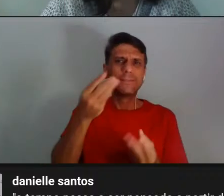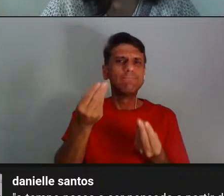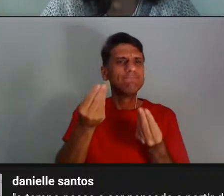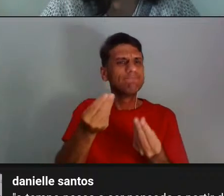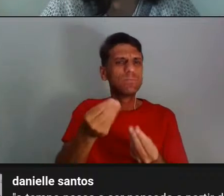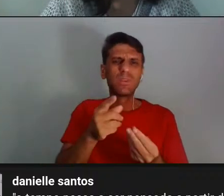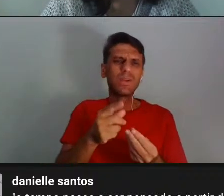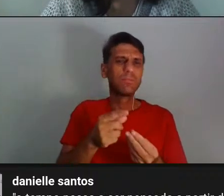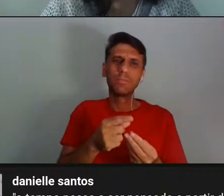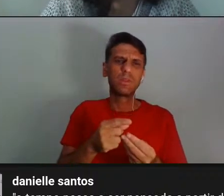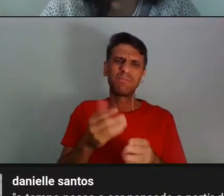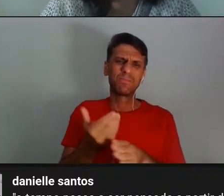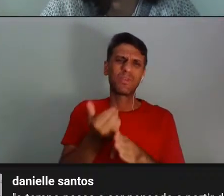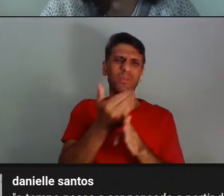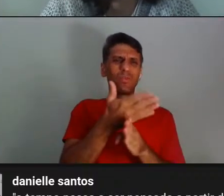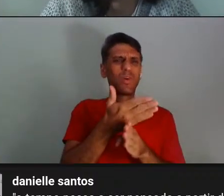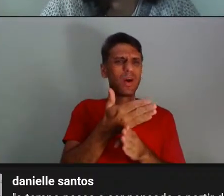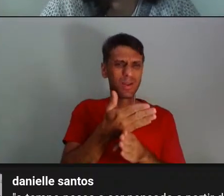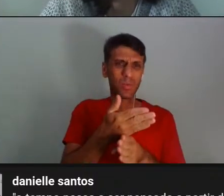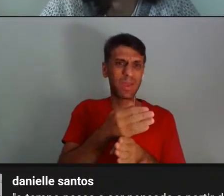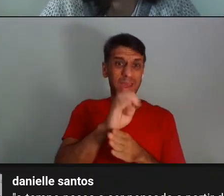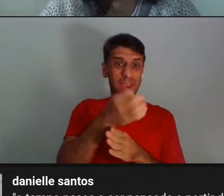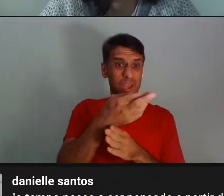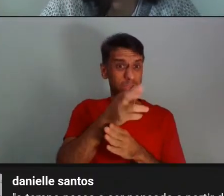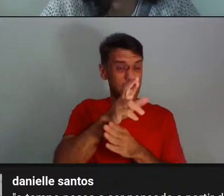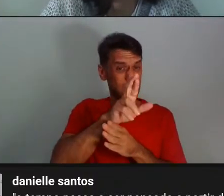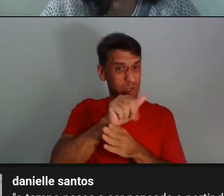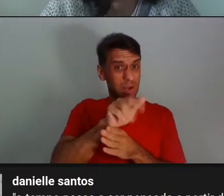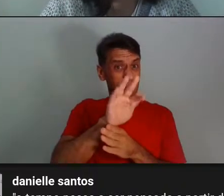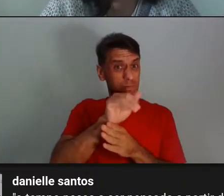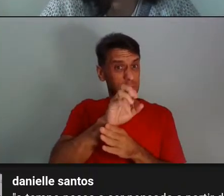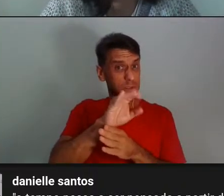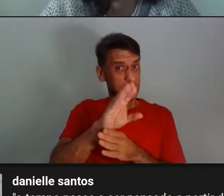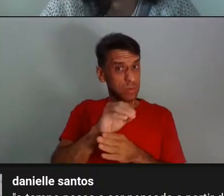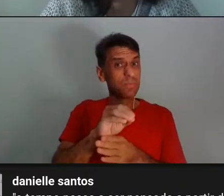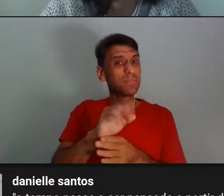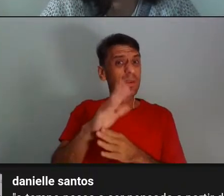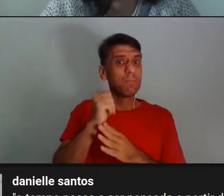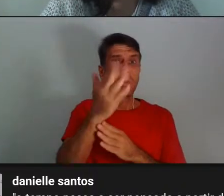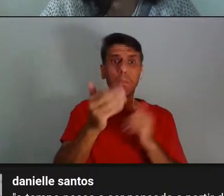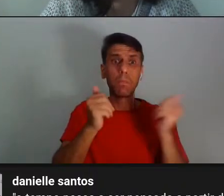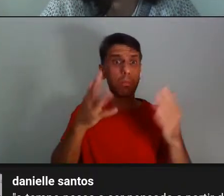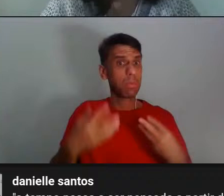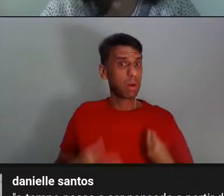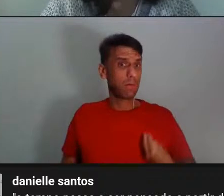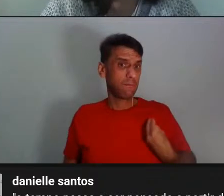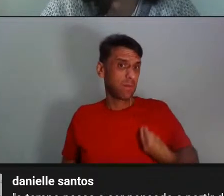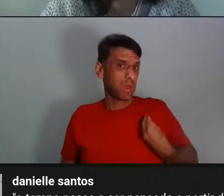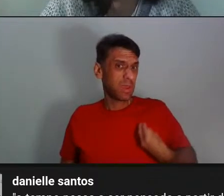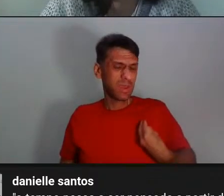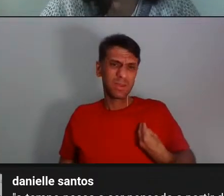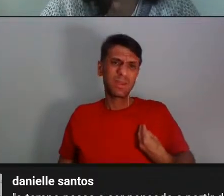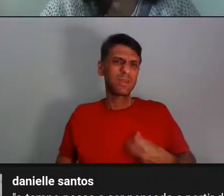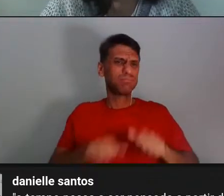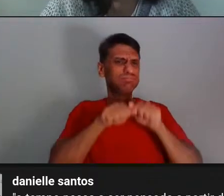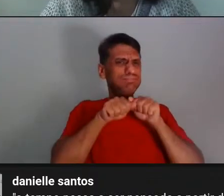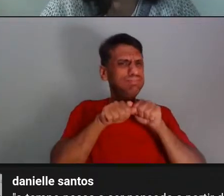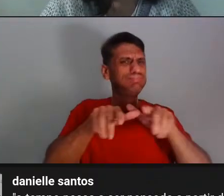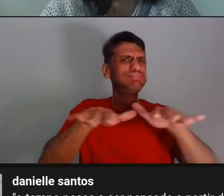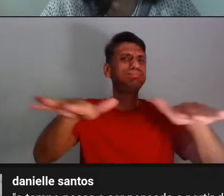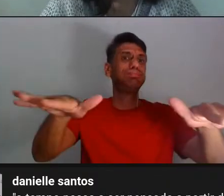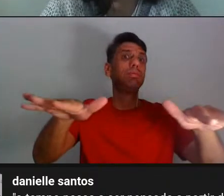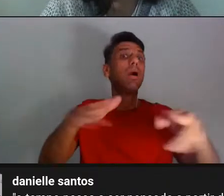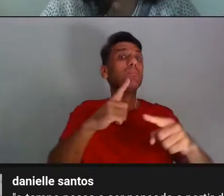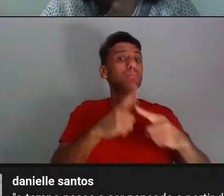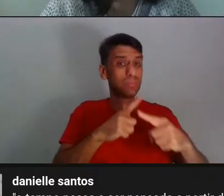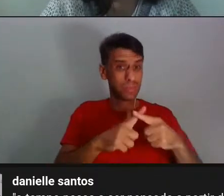extrapolada por esse extrafísico e esse extrafísico extrapola cada vez mais na vida, se esparrama, se amplia cada vez mais na vida, porque